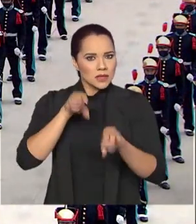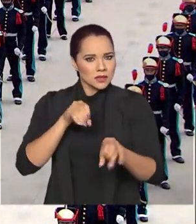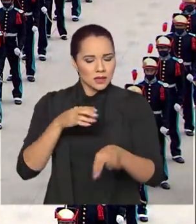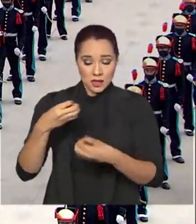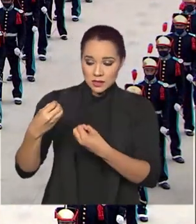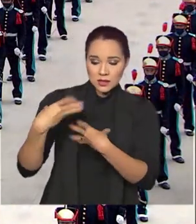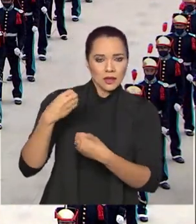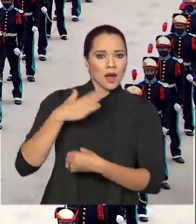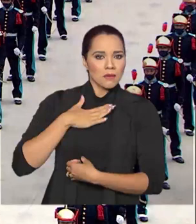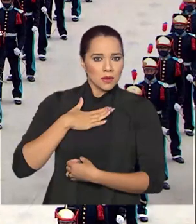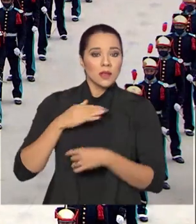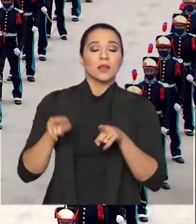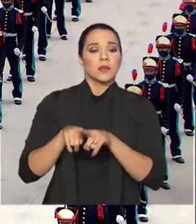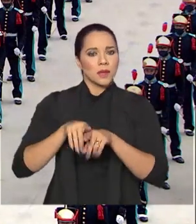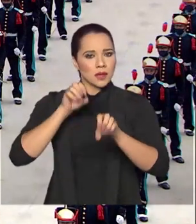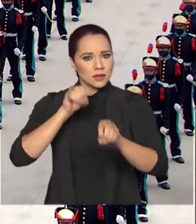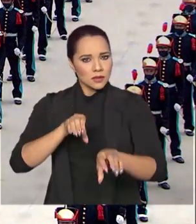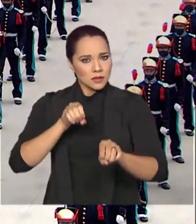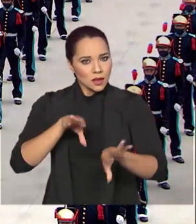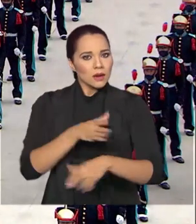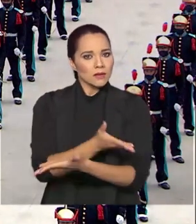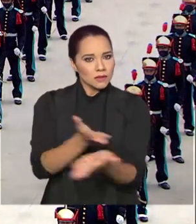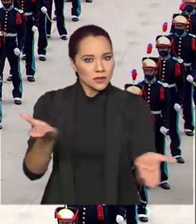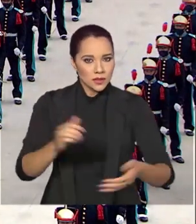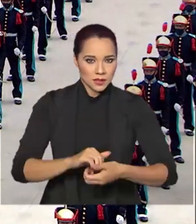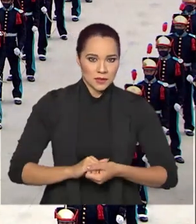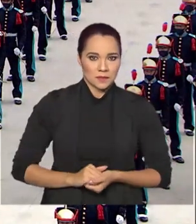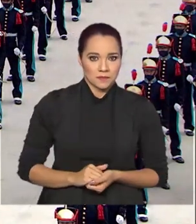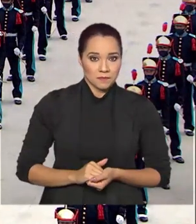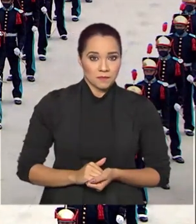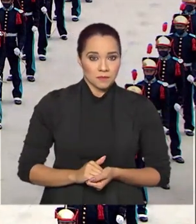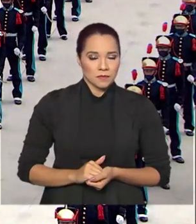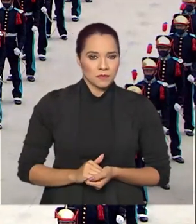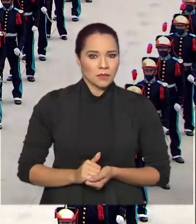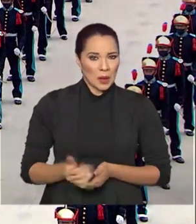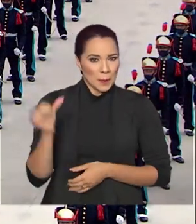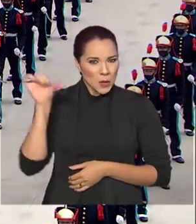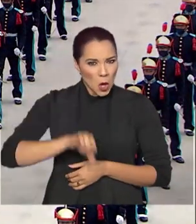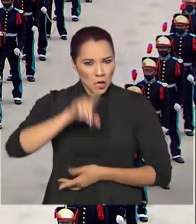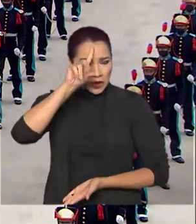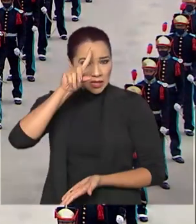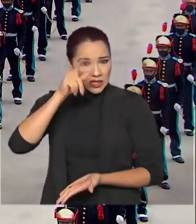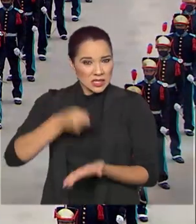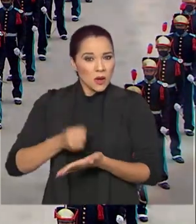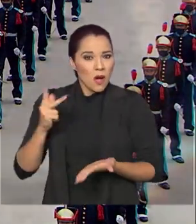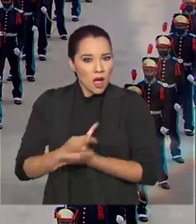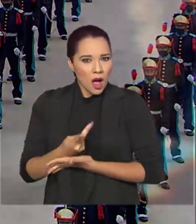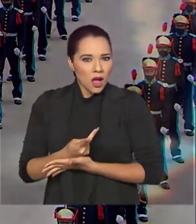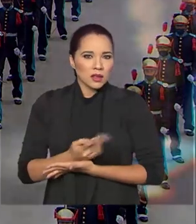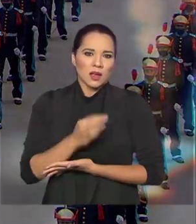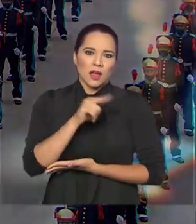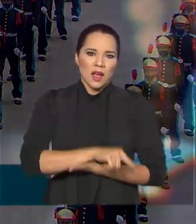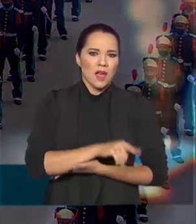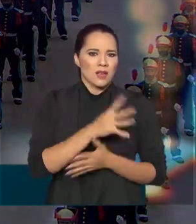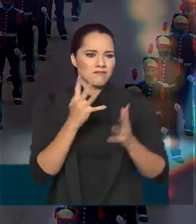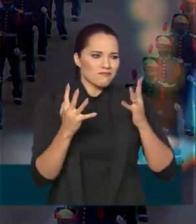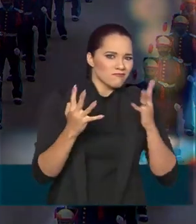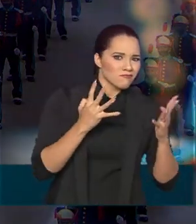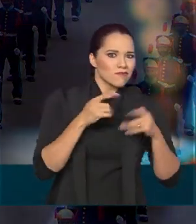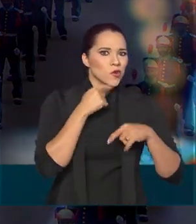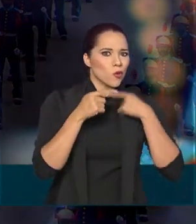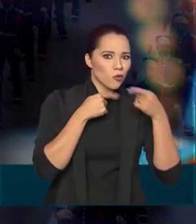mim e ensinarão a vocês. Pior que uma decisão mal tomada é uma indecisão.